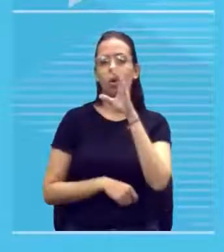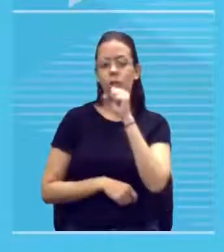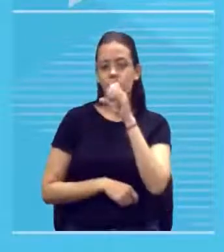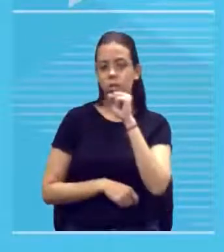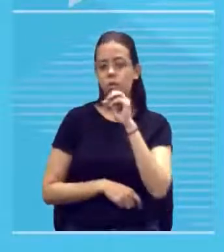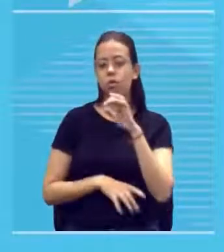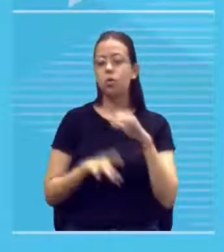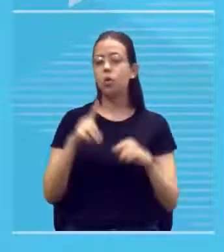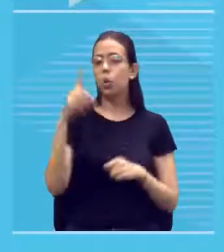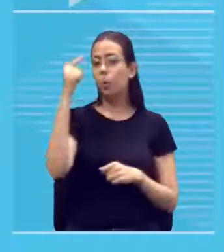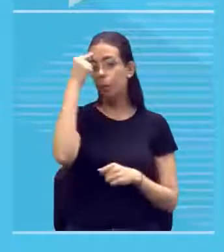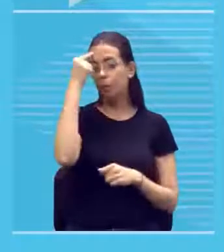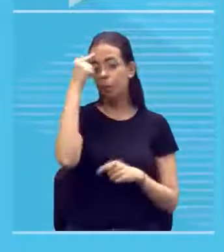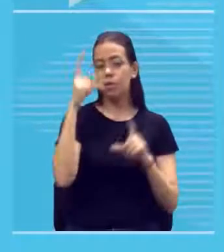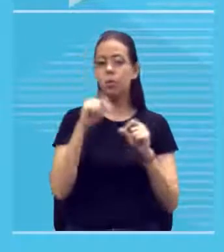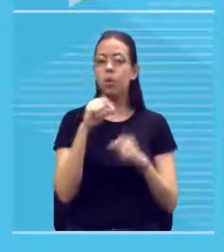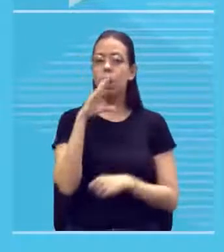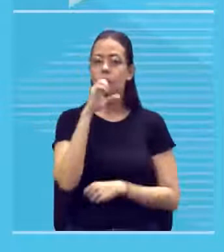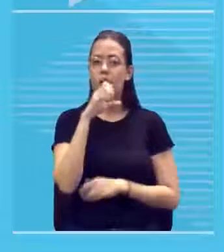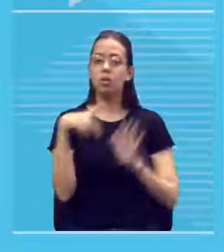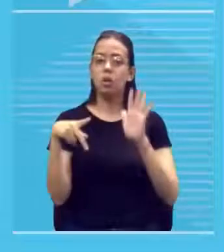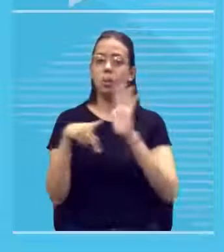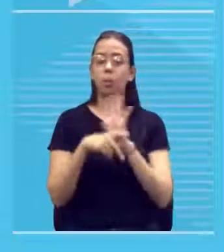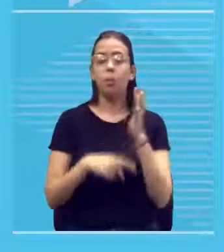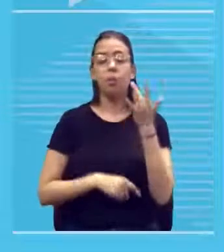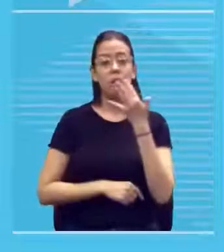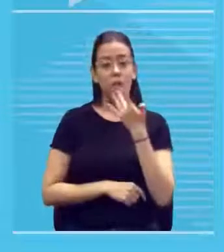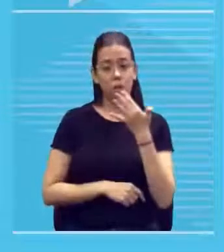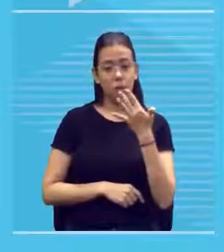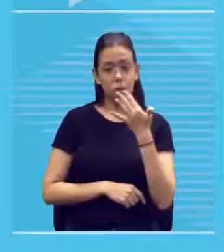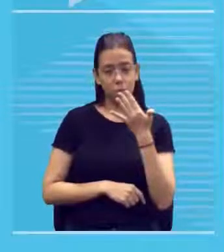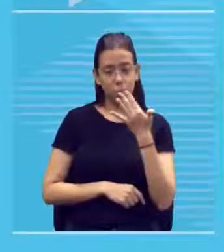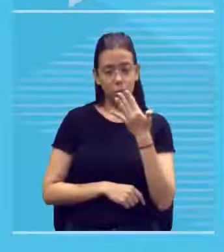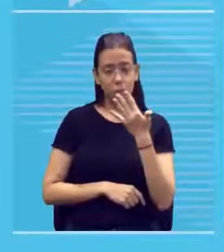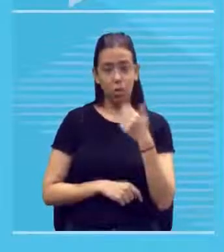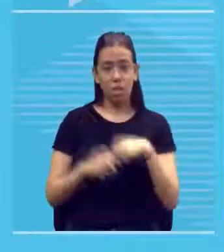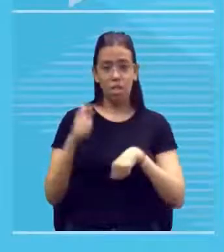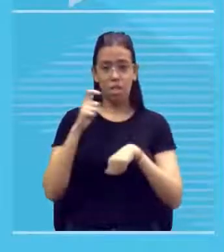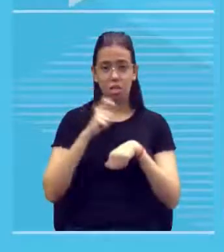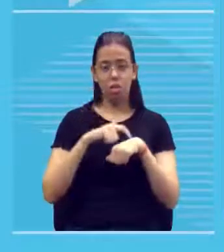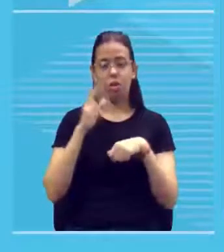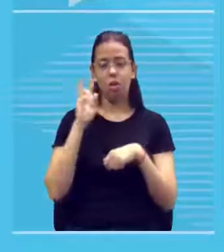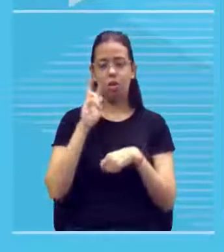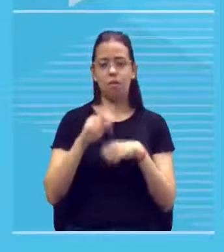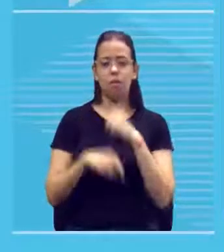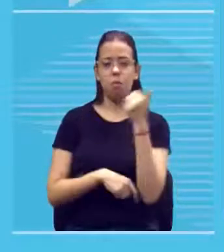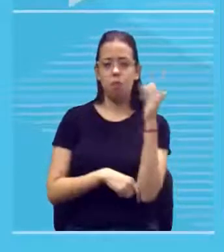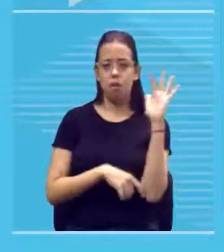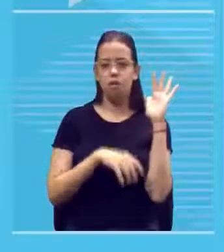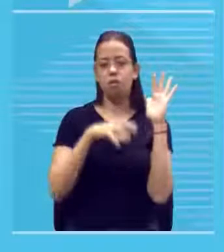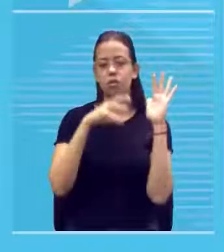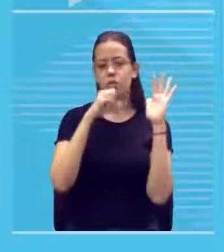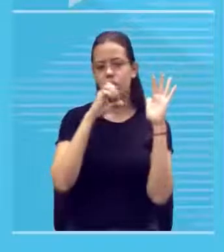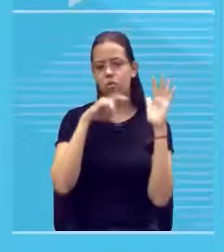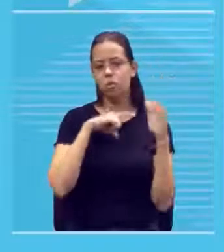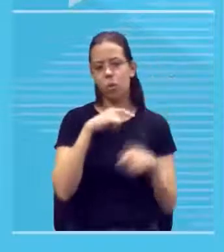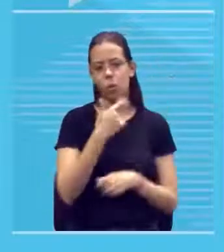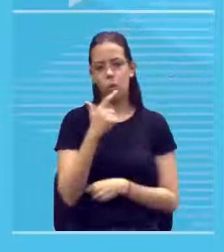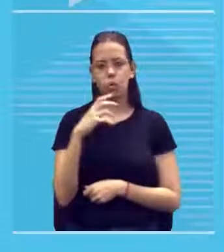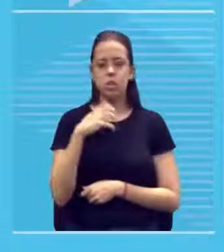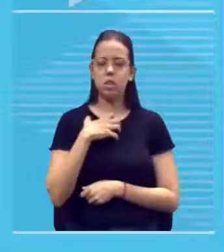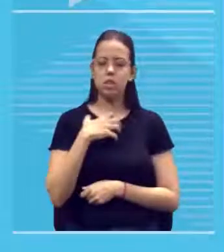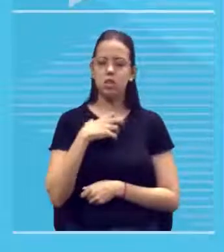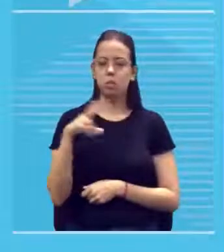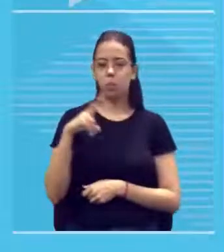só associa laranja a cor laranja quando ela está vendo um pé de laranja ela vai ter outras impressões certo? muito